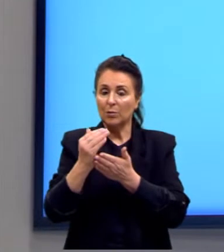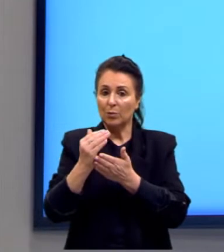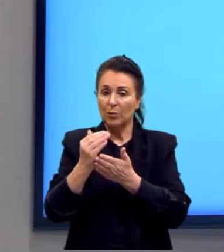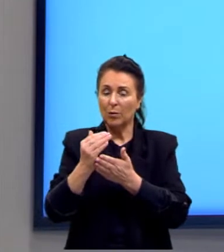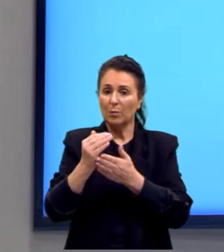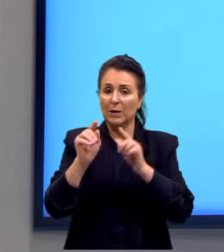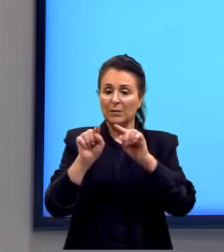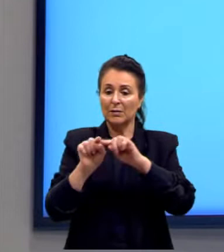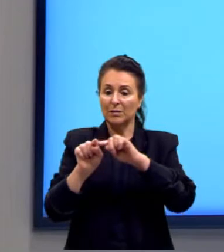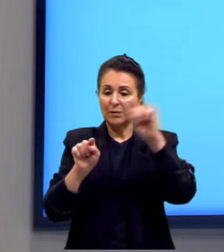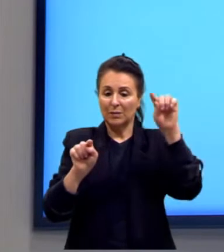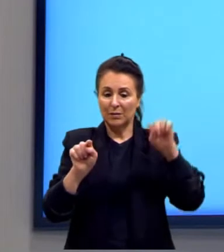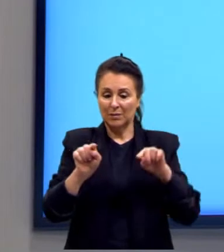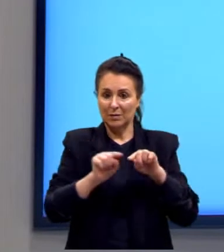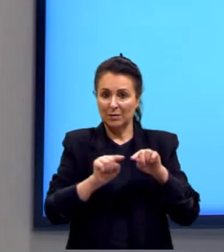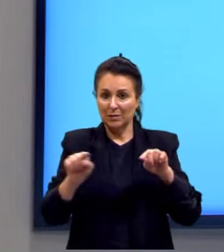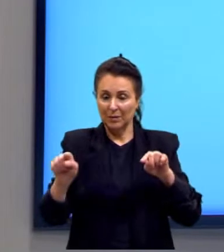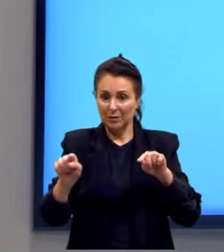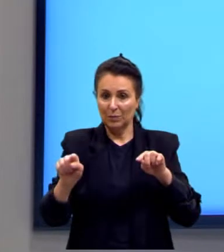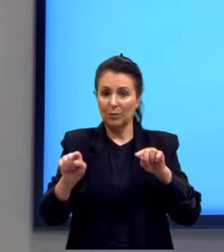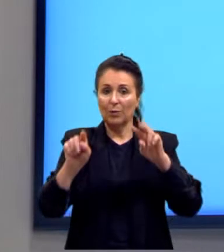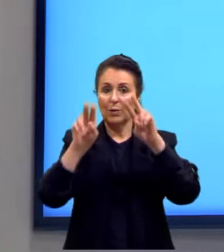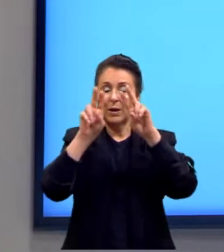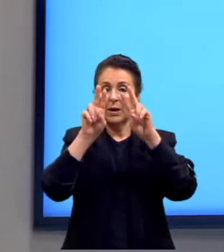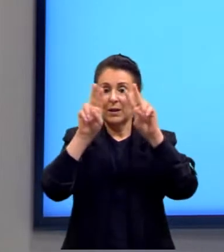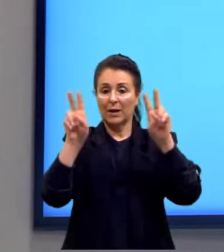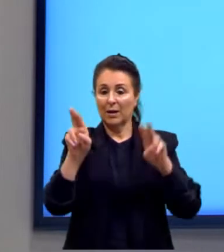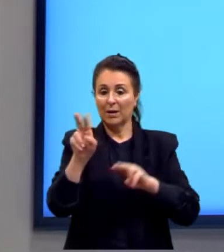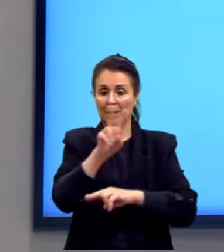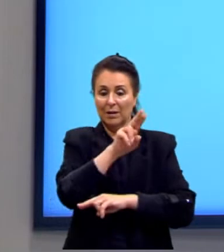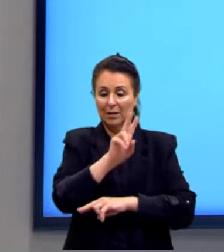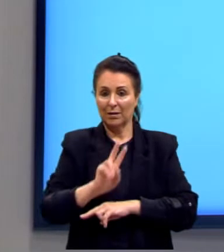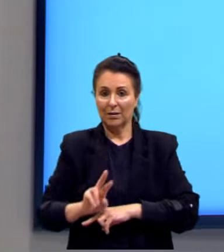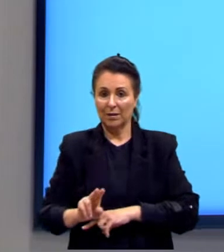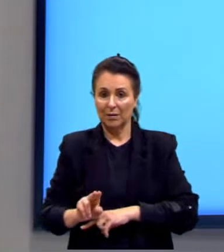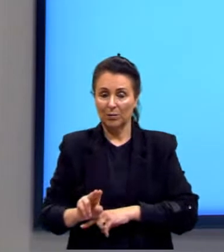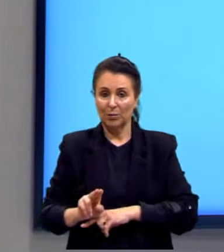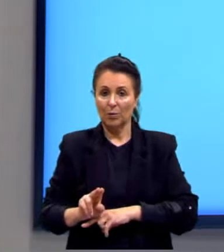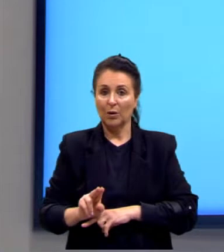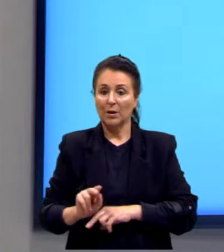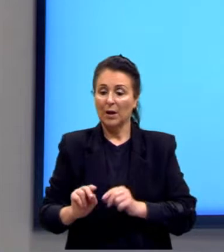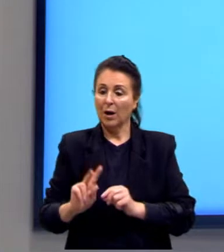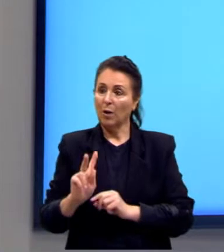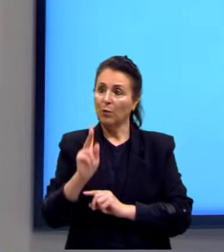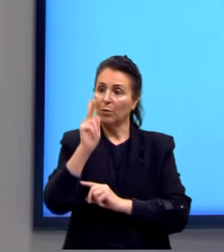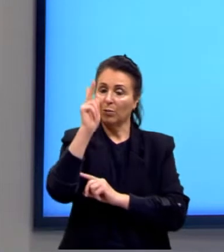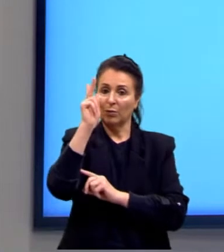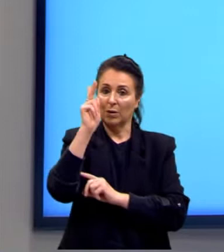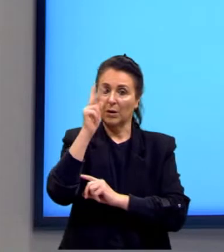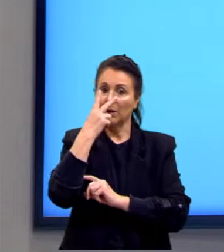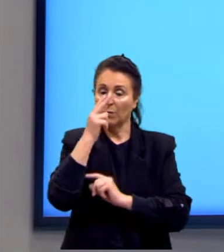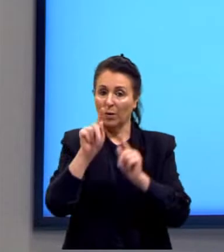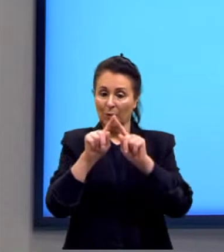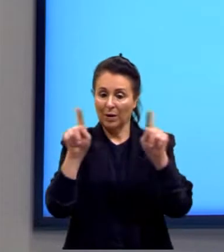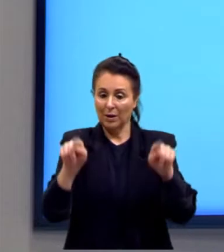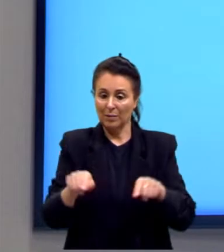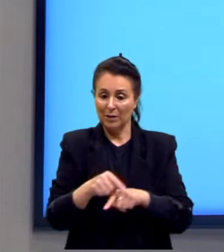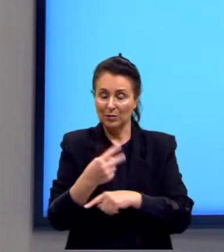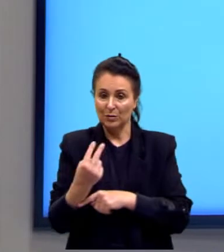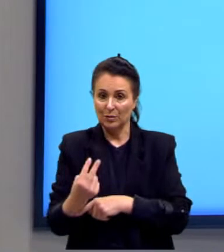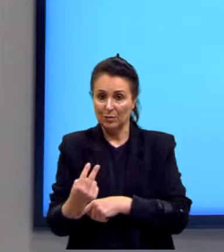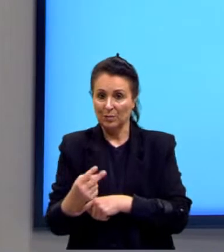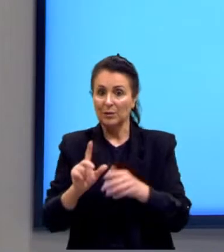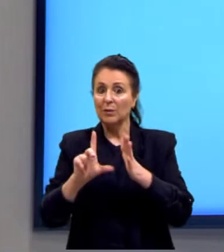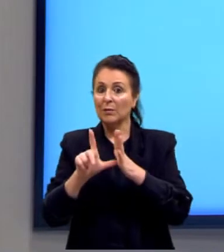com o formato de um triângulo equilátero de altura H, conforme nós vimos na figura 2. Após esse